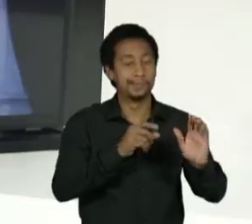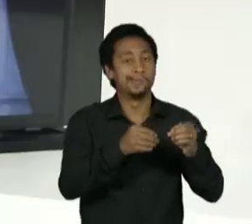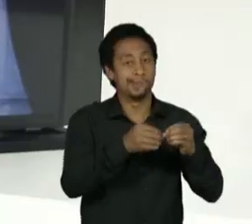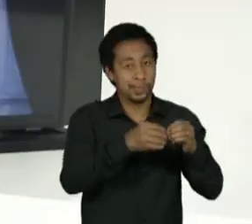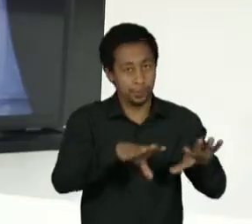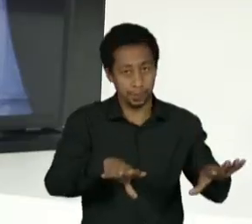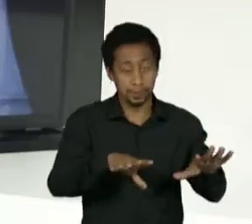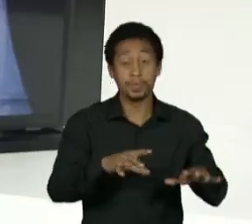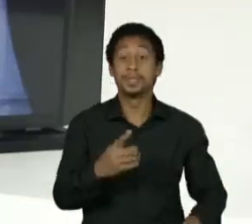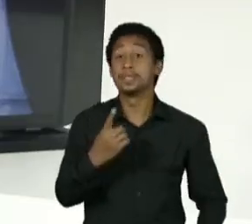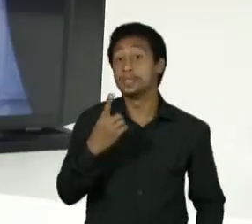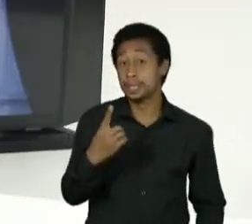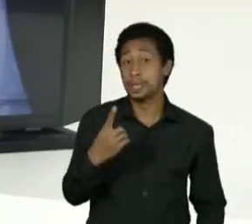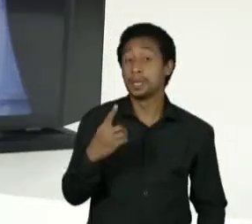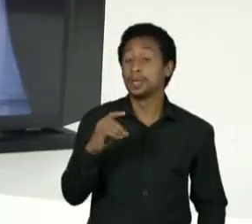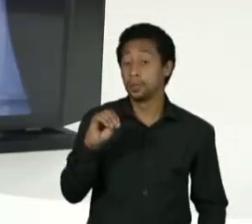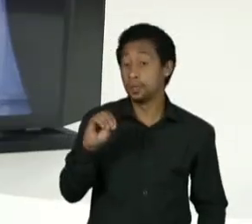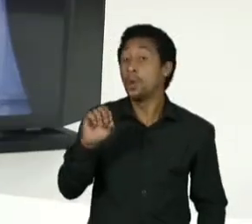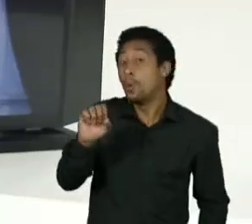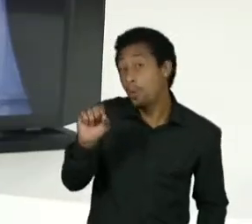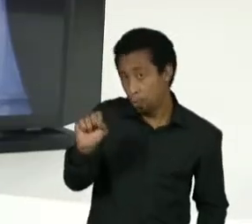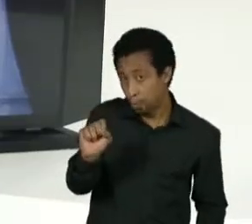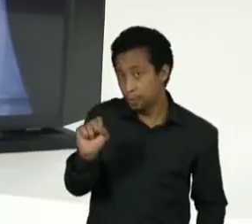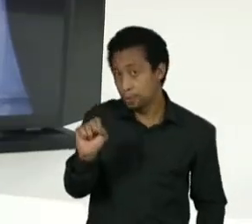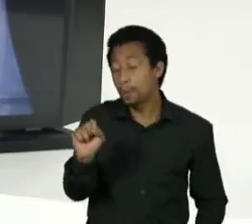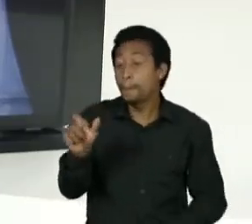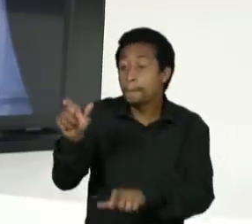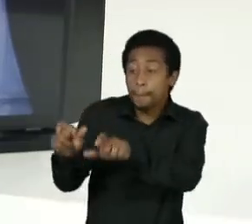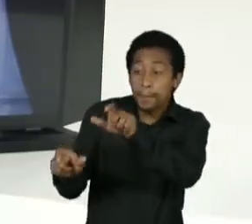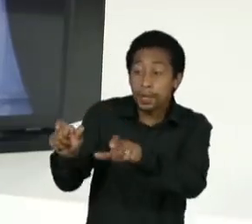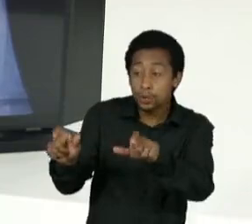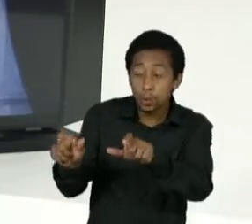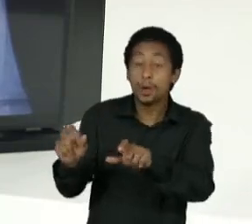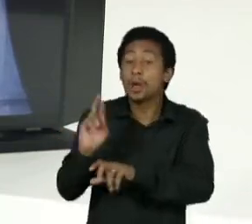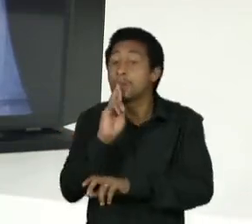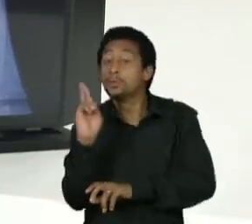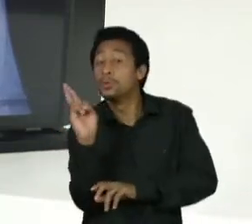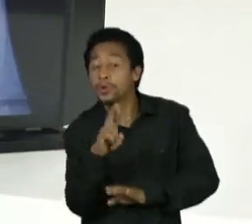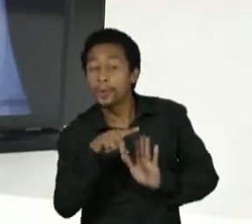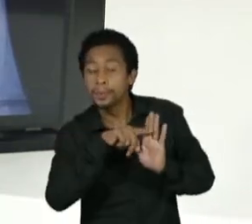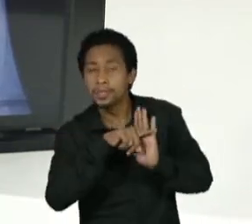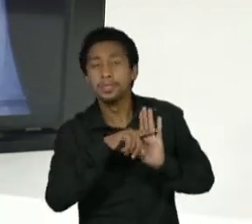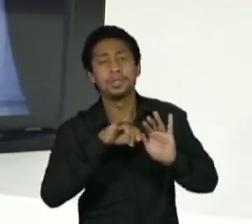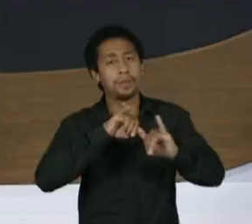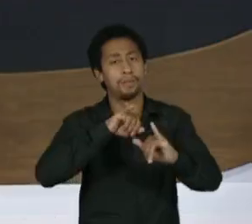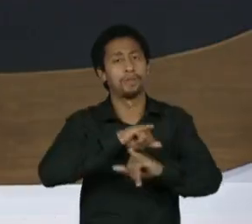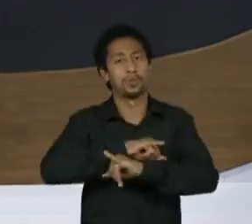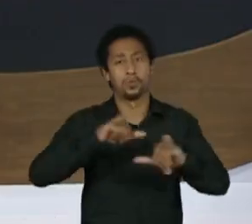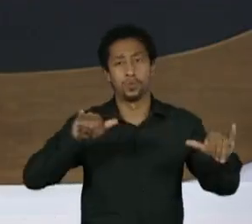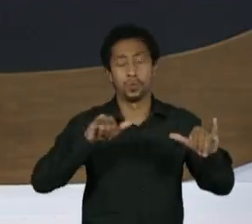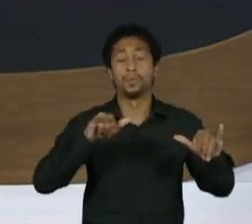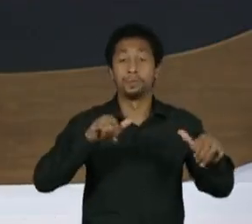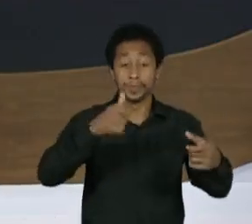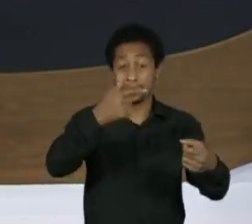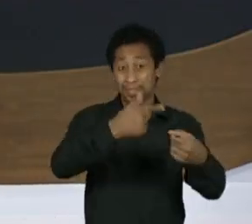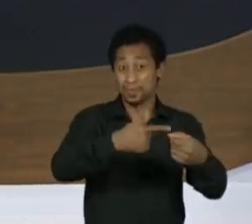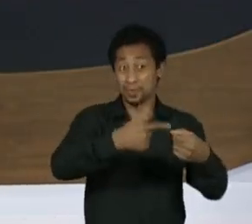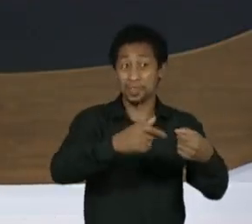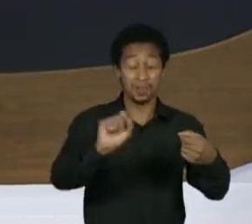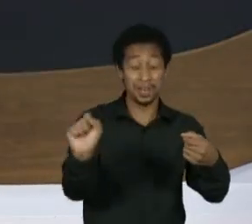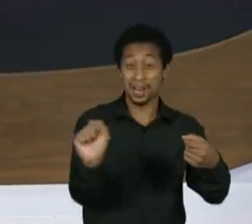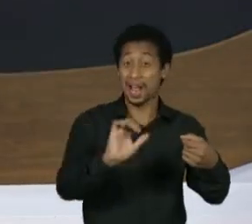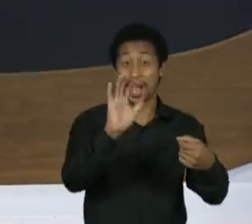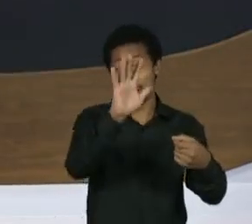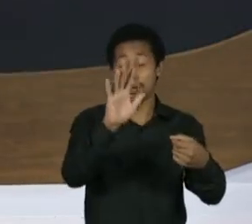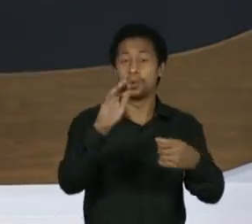a culpa do preço dos combustíveis é do governo federal. Então essa ideia de que o governo pode ir lá e numa canetada